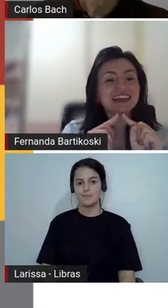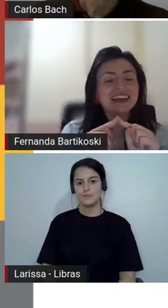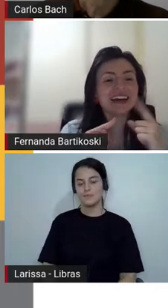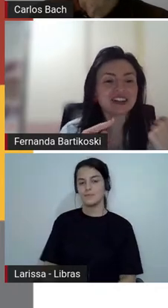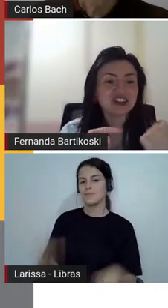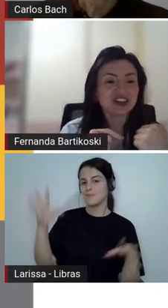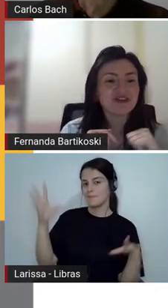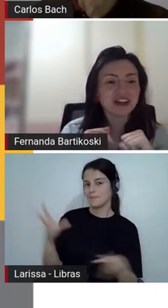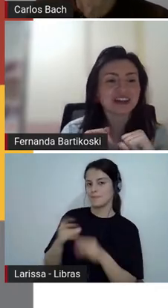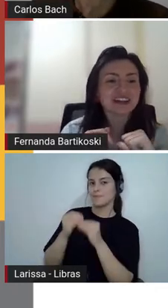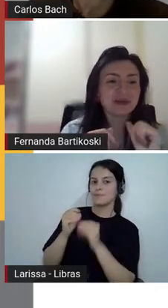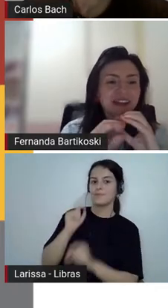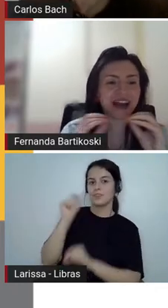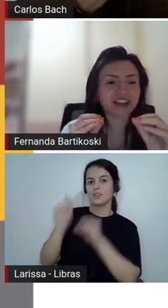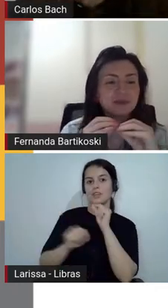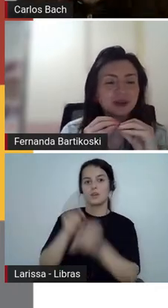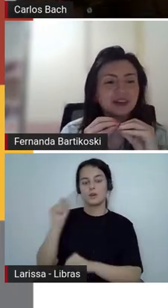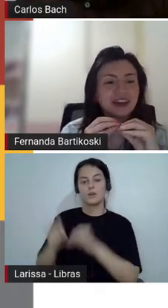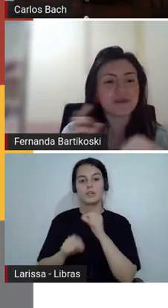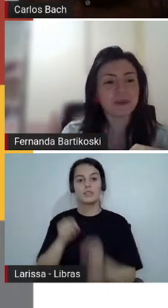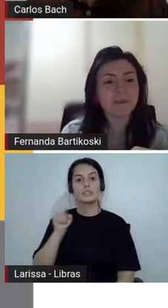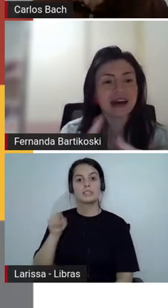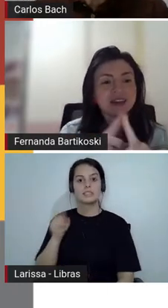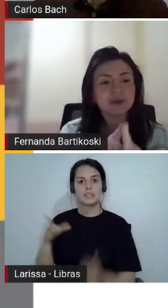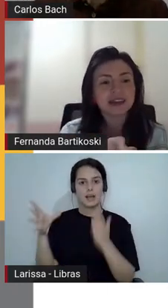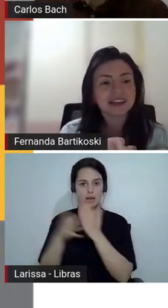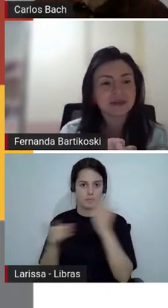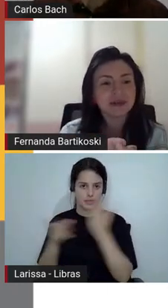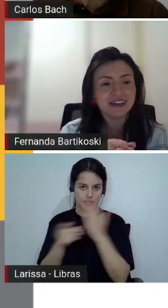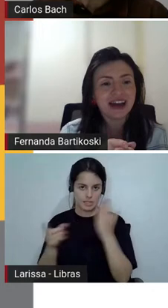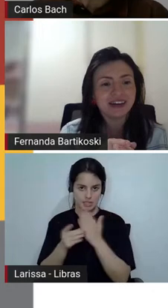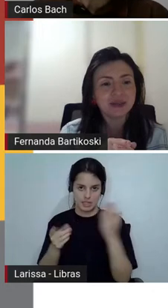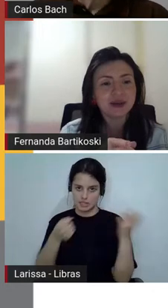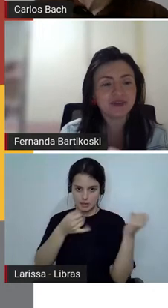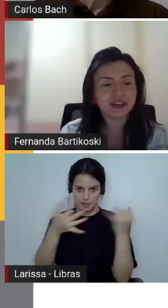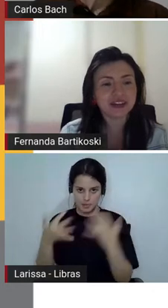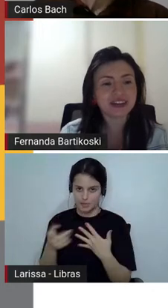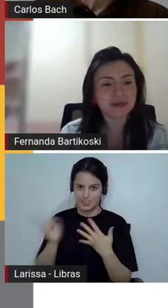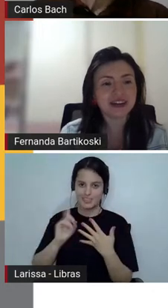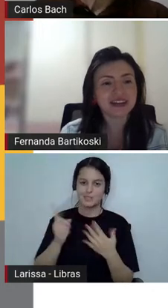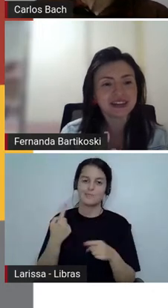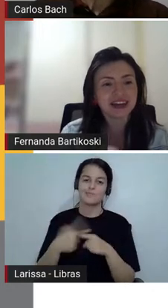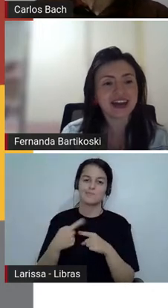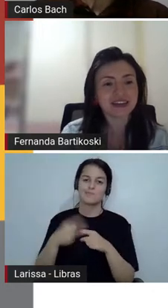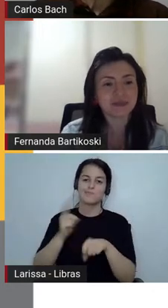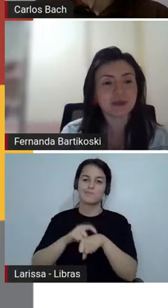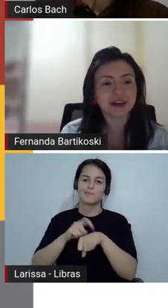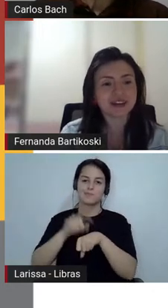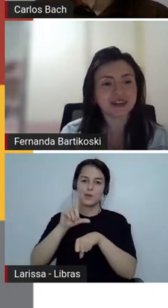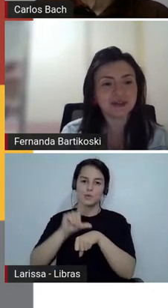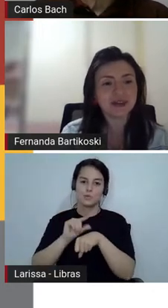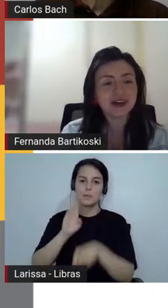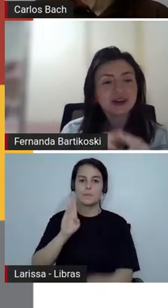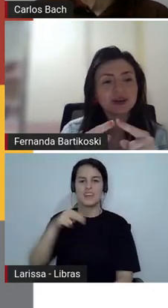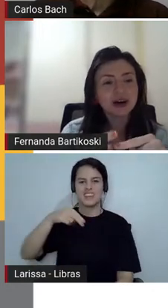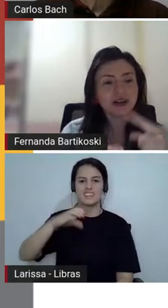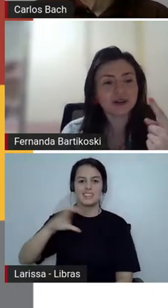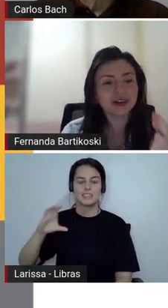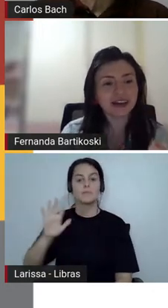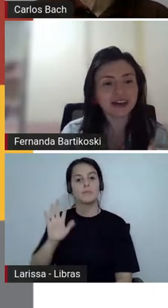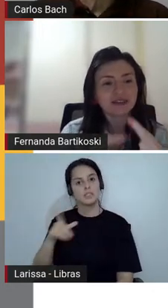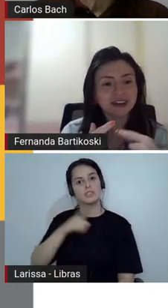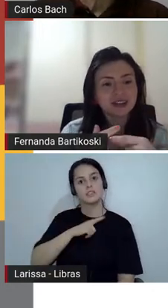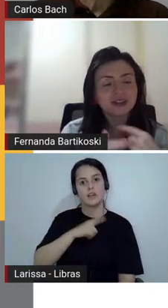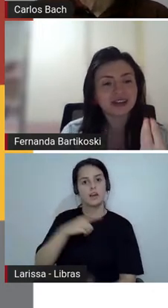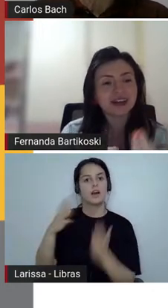A gente não falou das habilidades pelo tempo, mas uma das habilidades previstas na BNCC é essa própria questão, do